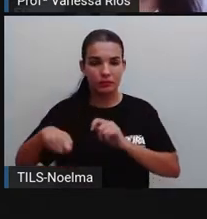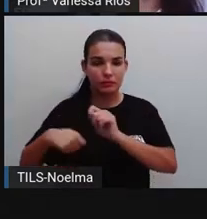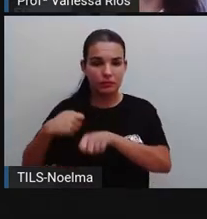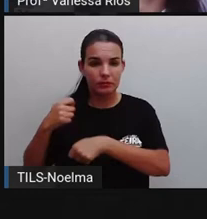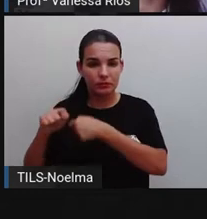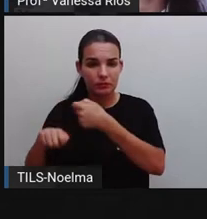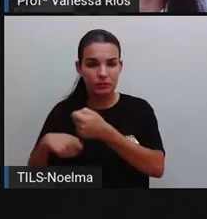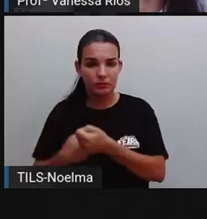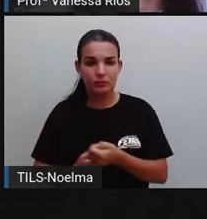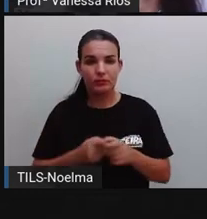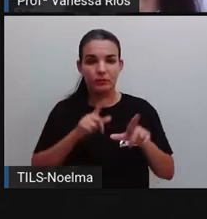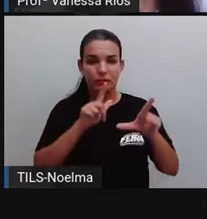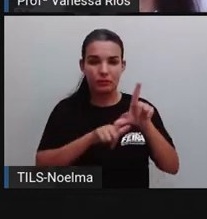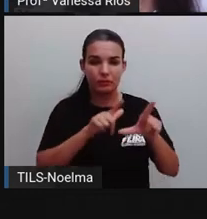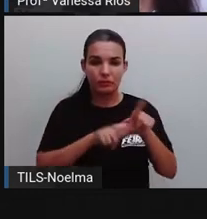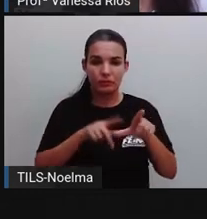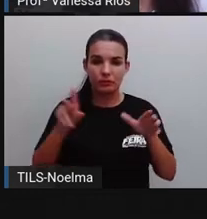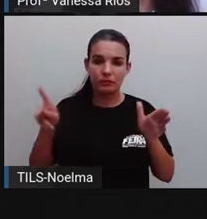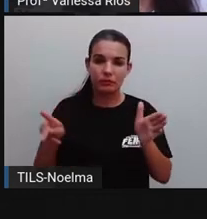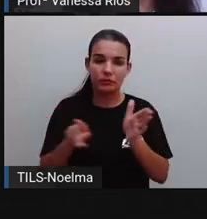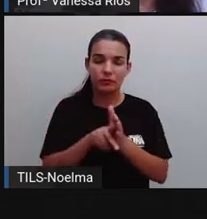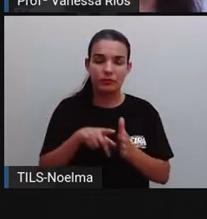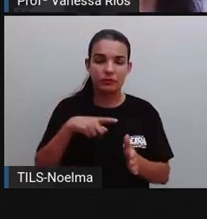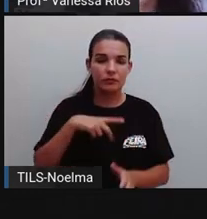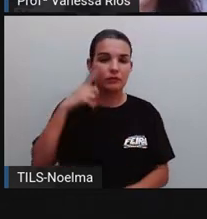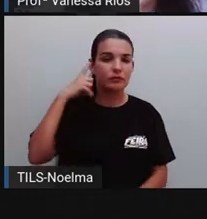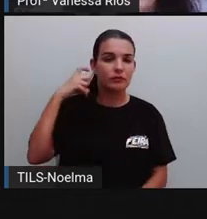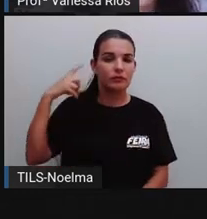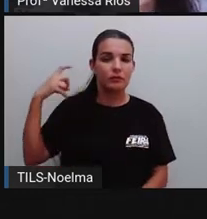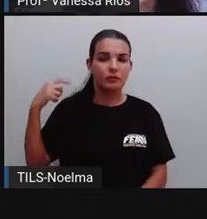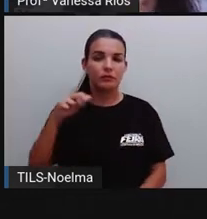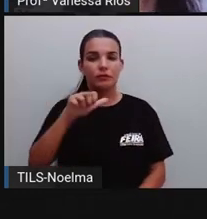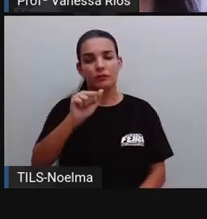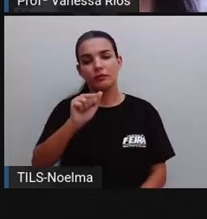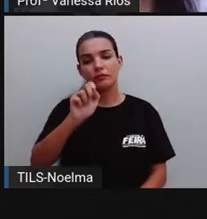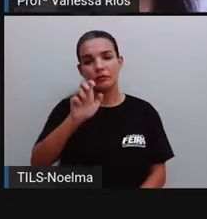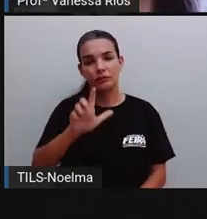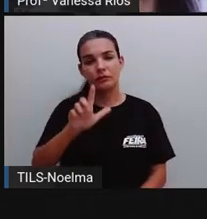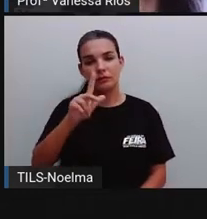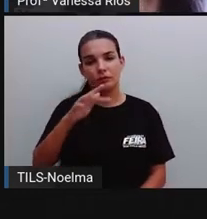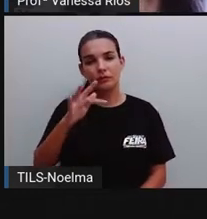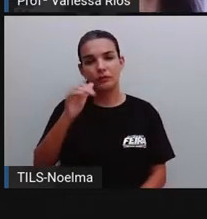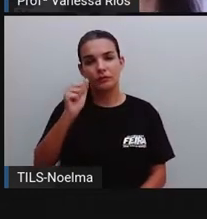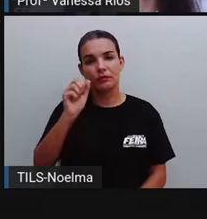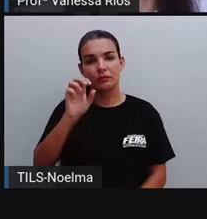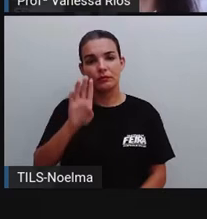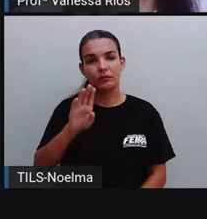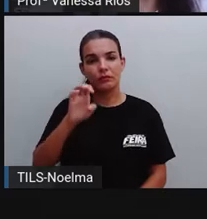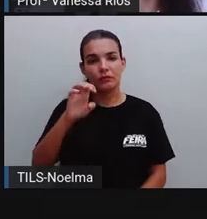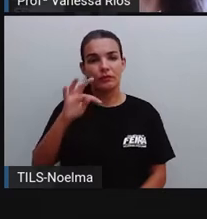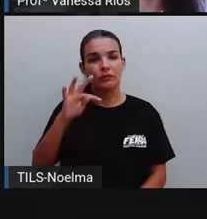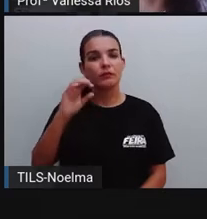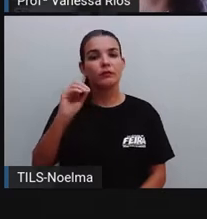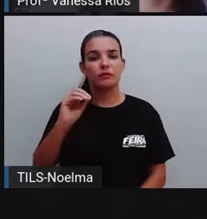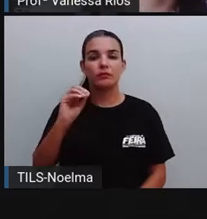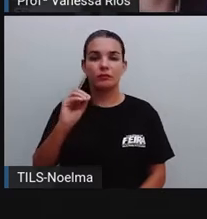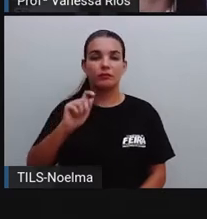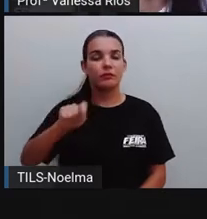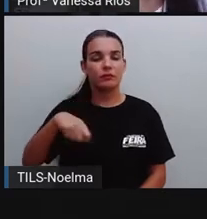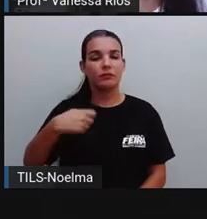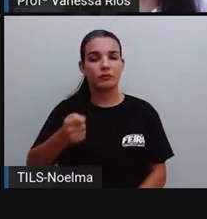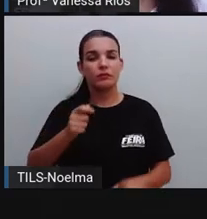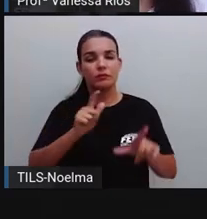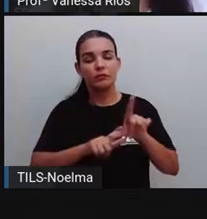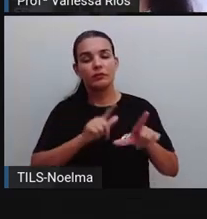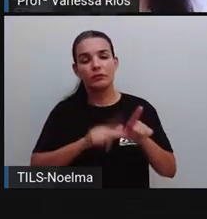ordenados que transcrevem os sons da nossa linguagem. Na nossa cultura, esses sinais são as letras,